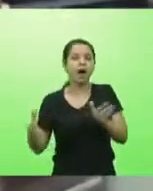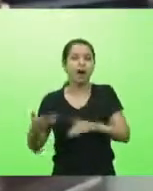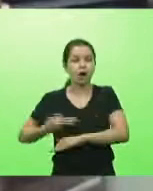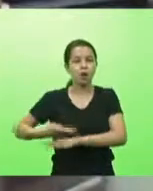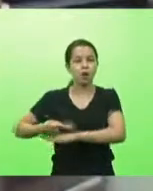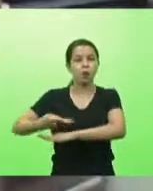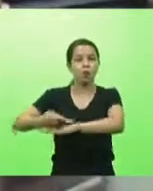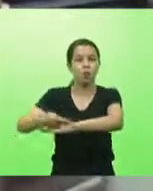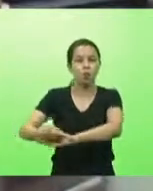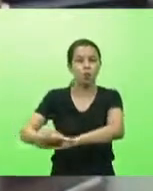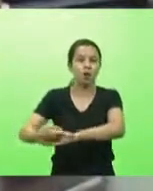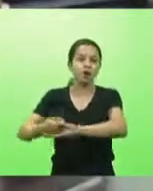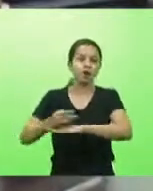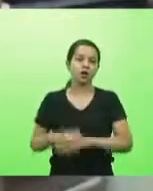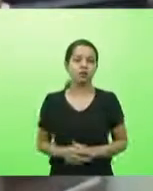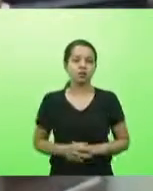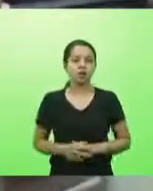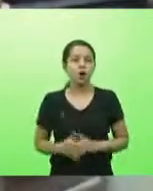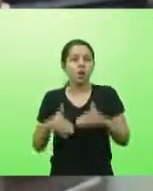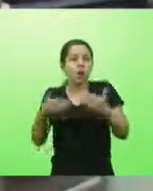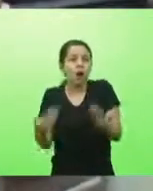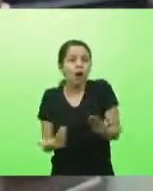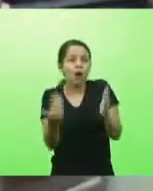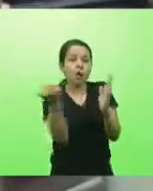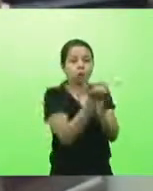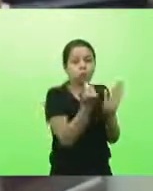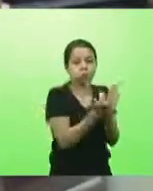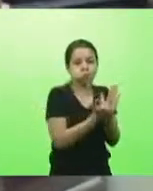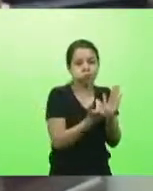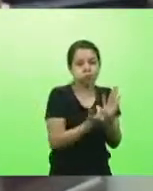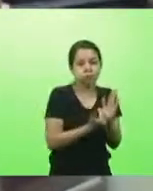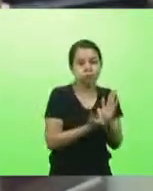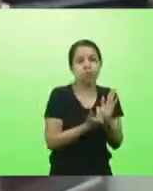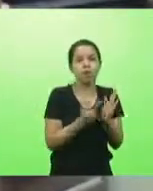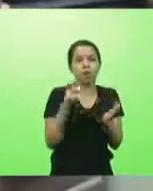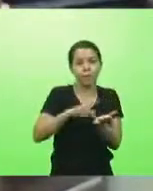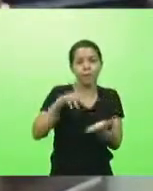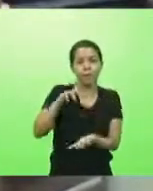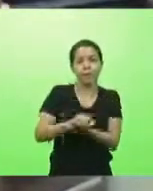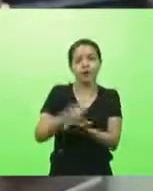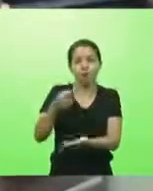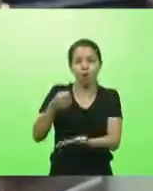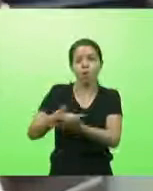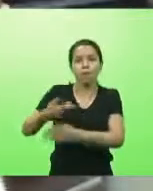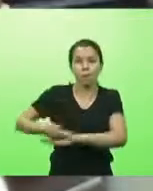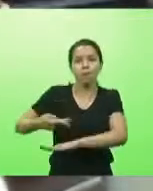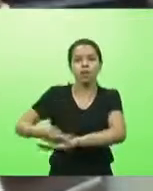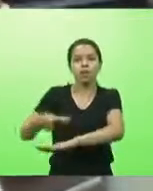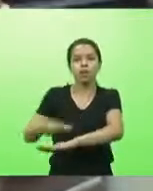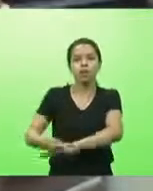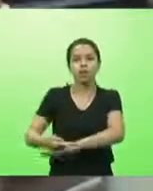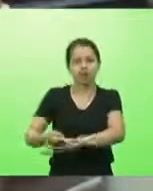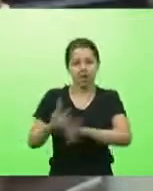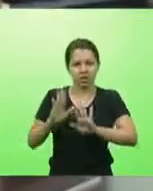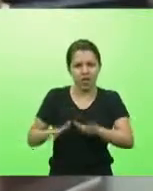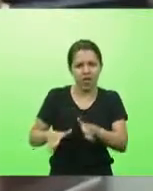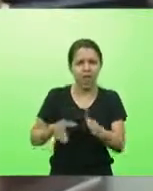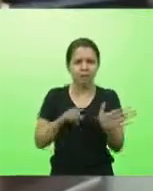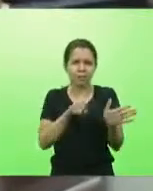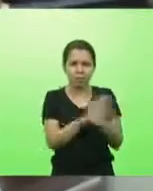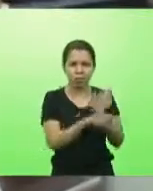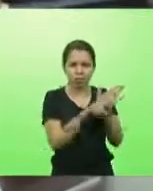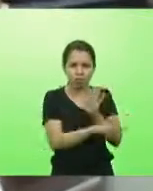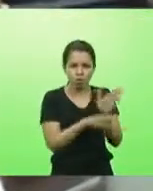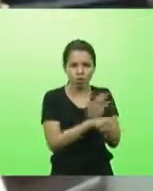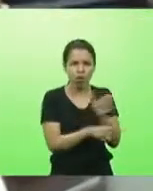condições legais para a contratação desses leitos? Já houve consulta prévia aos órgãos de controle?